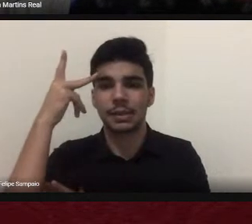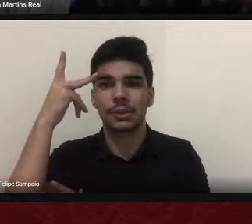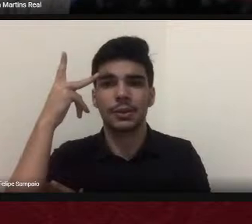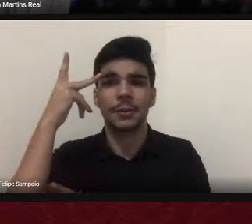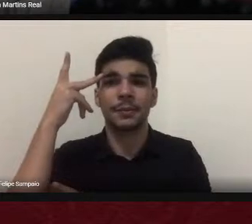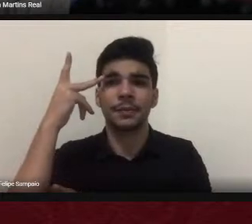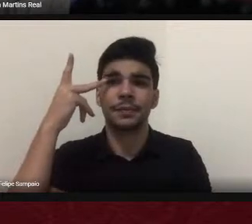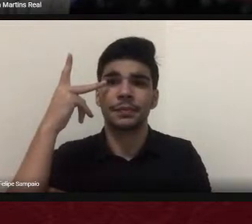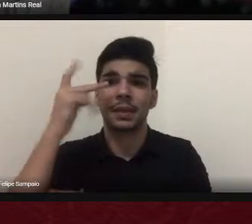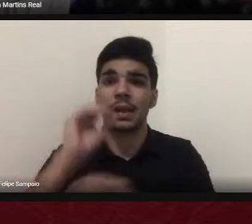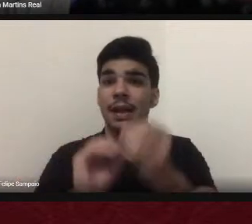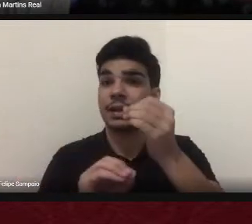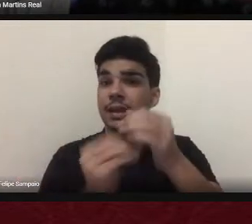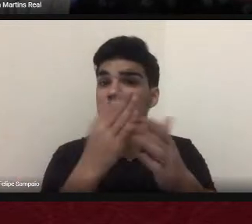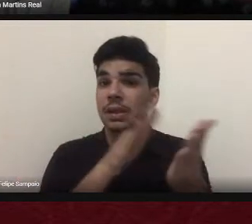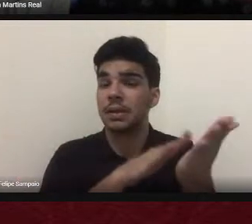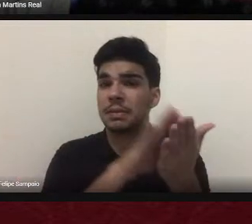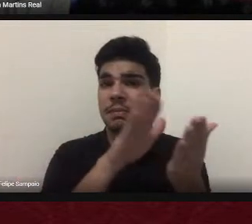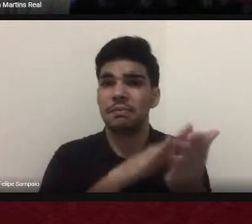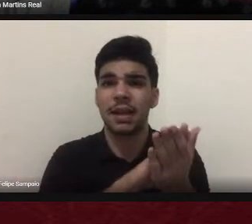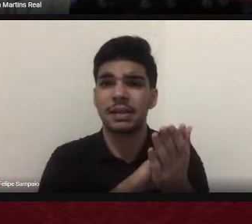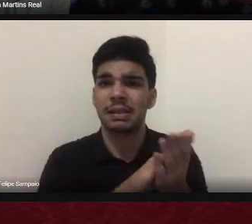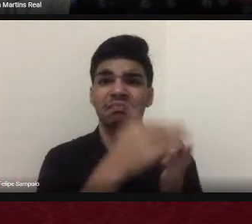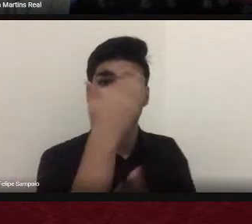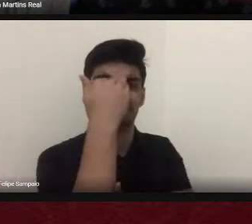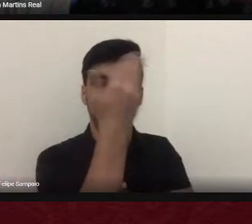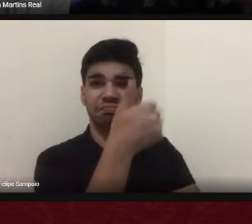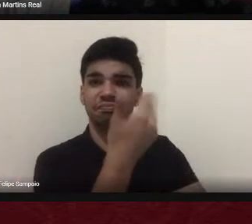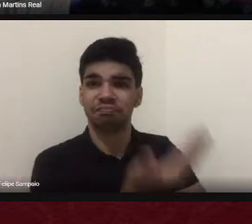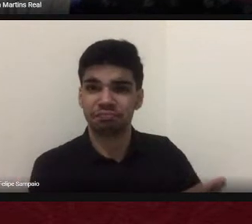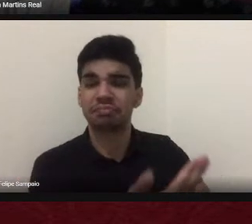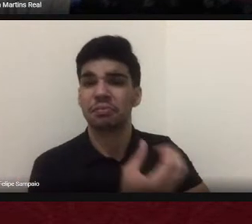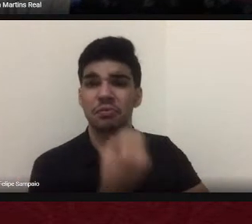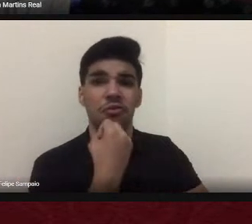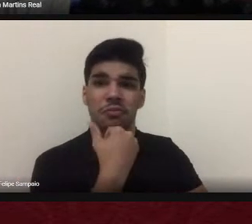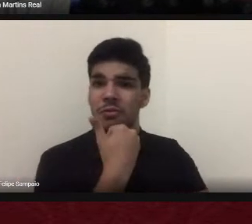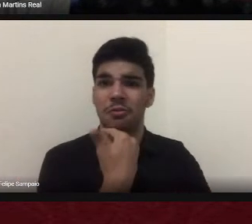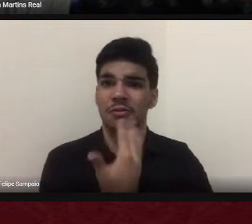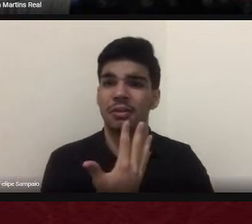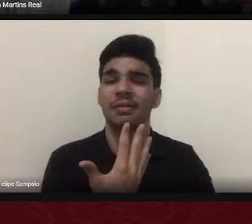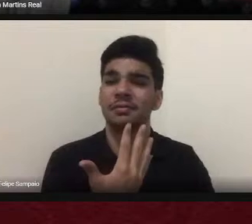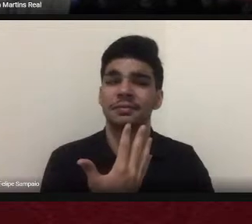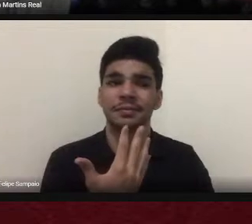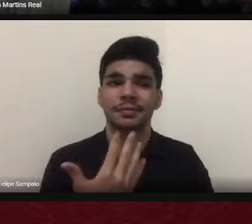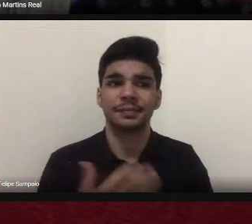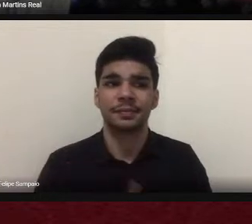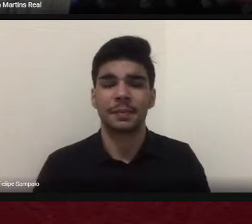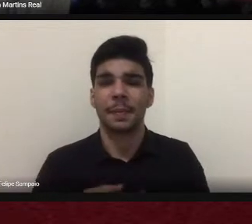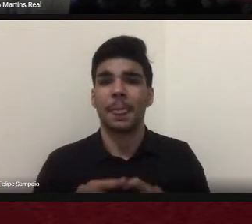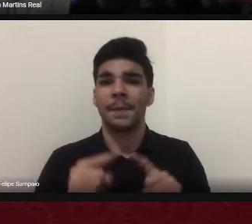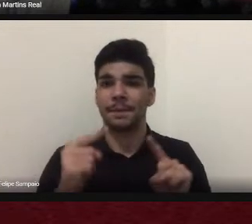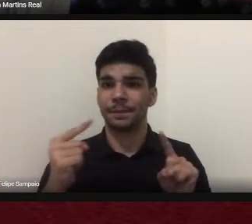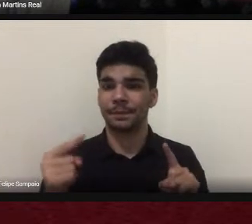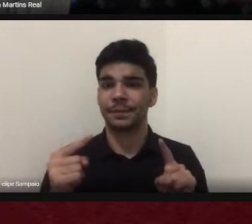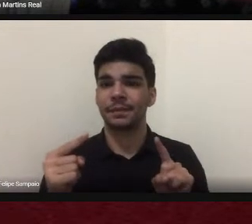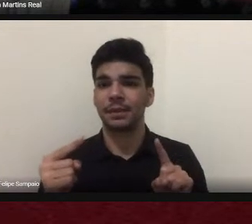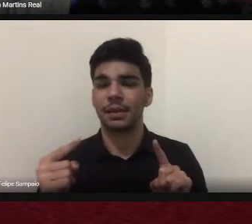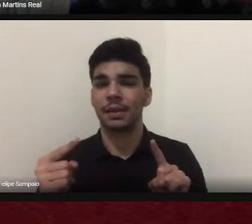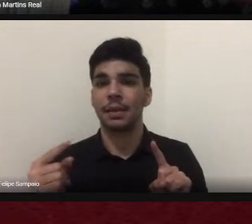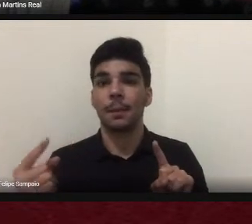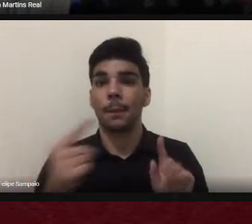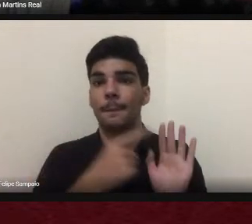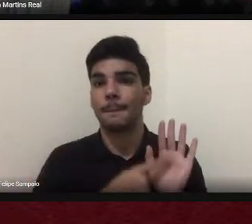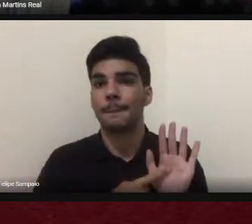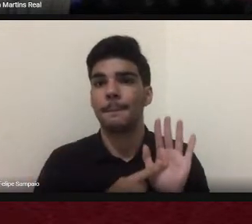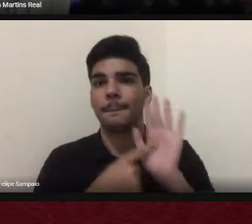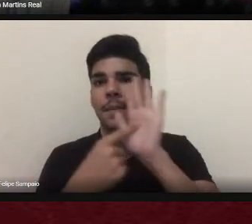ela tem uma qualidade digna que dá vontade, realmente, da gente ter a obra impressa, mas ela viabiliza, democratiza